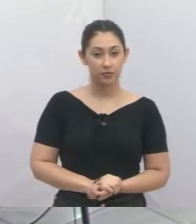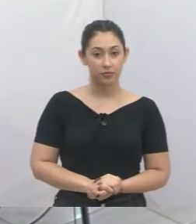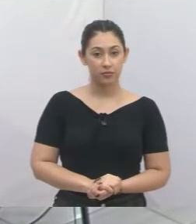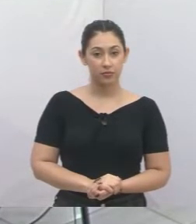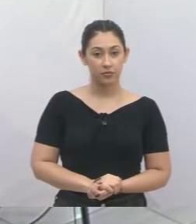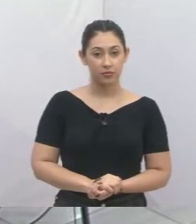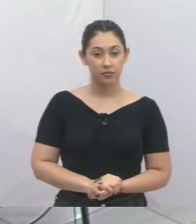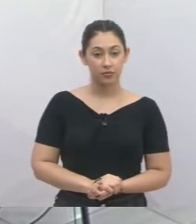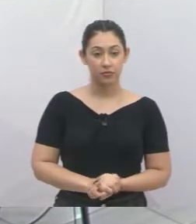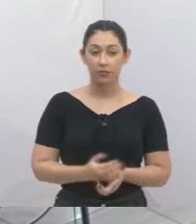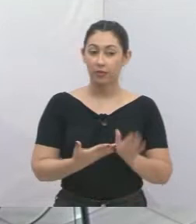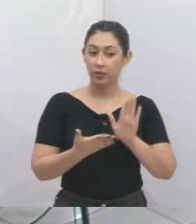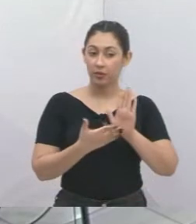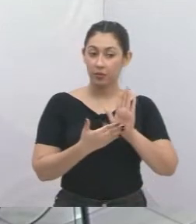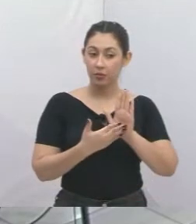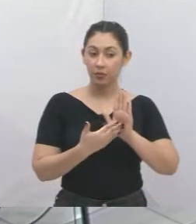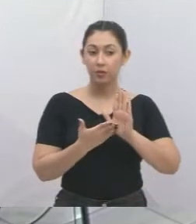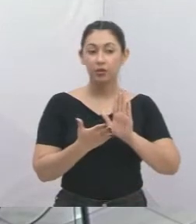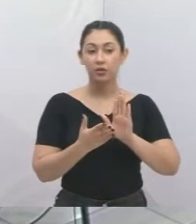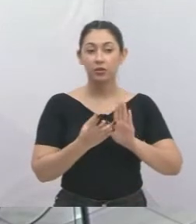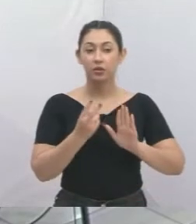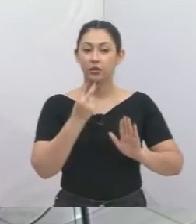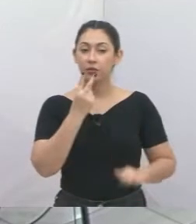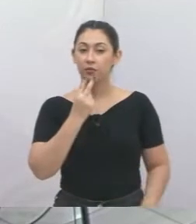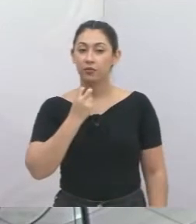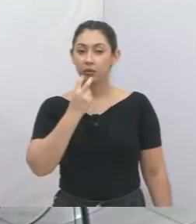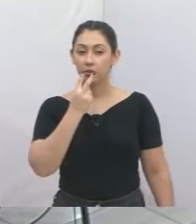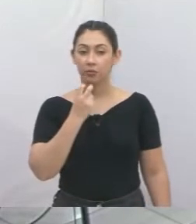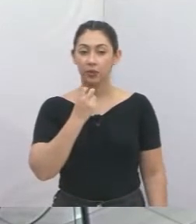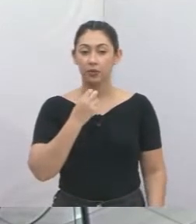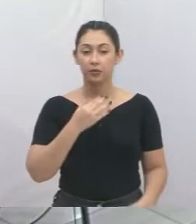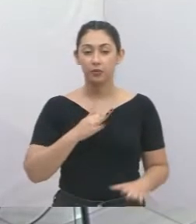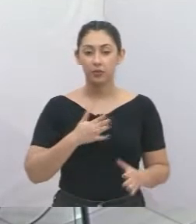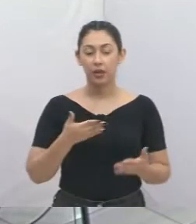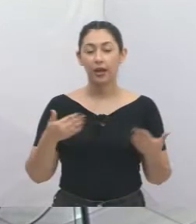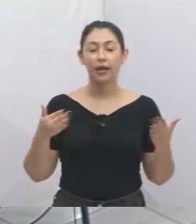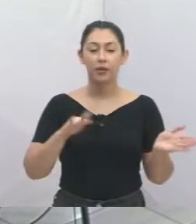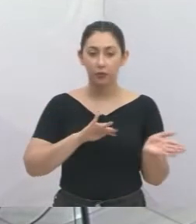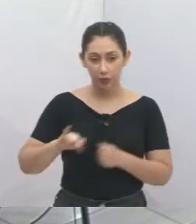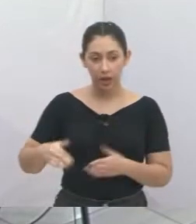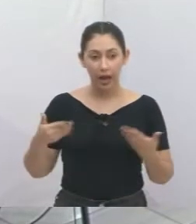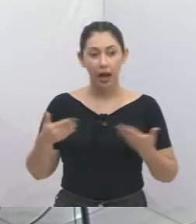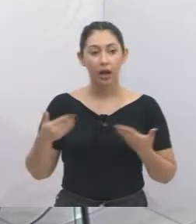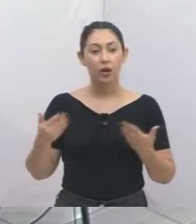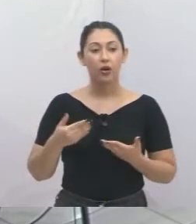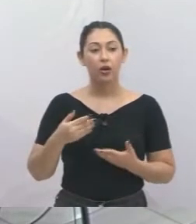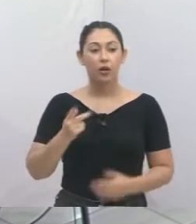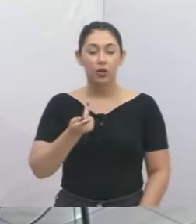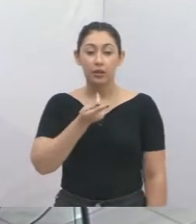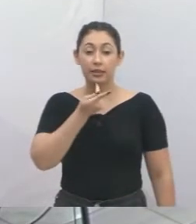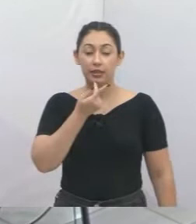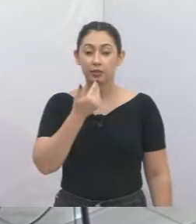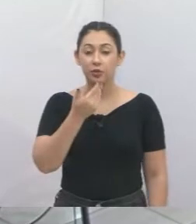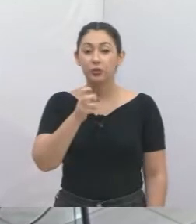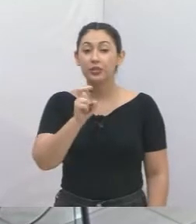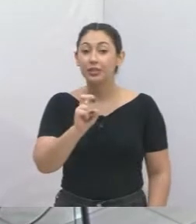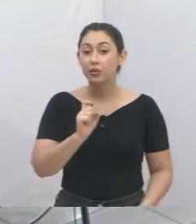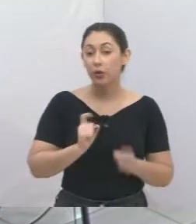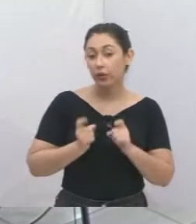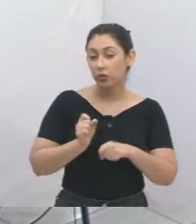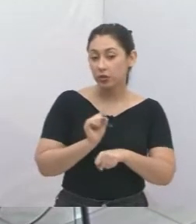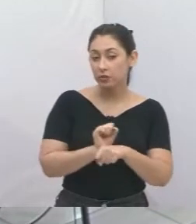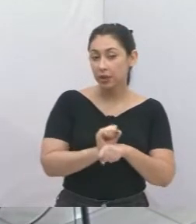A proposta do vereador Hernandes está em votação de suspensão do projeto por cinco sessões.